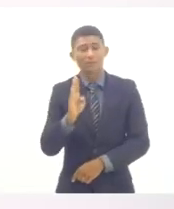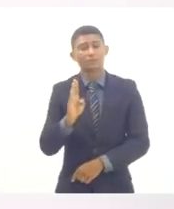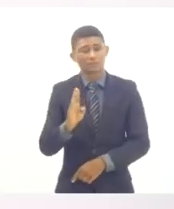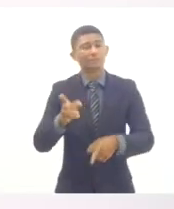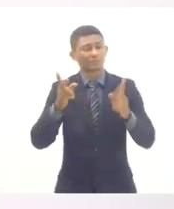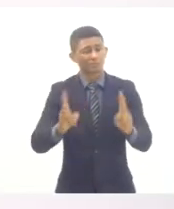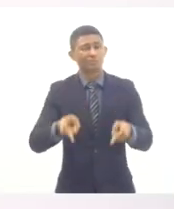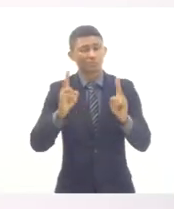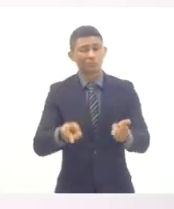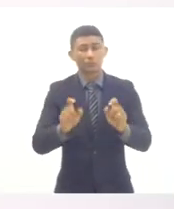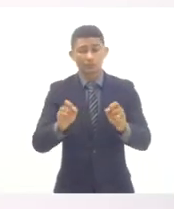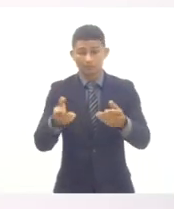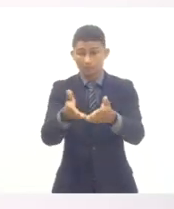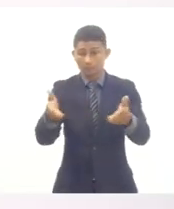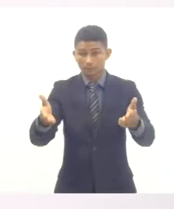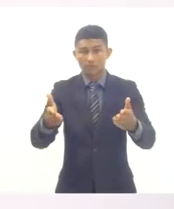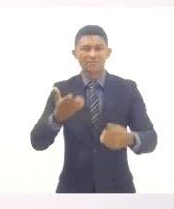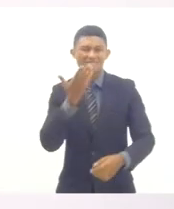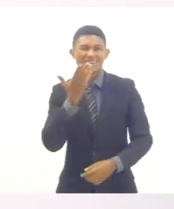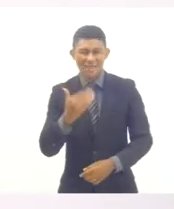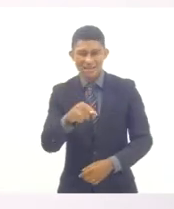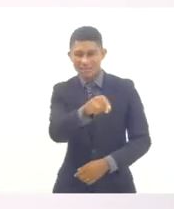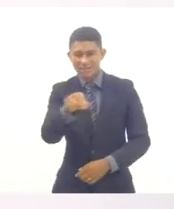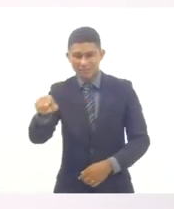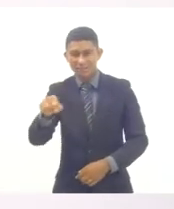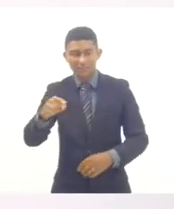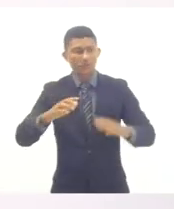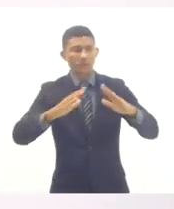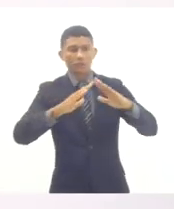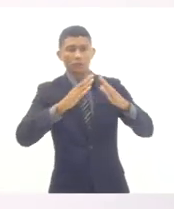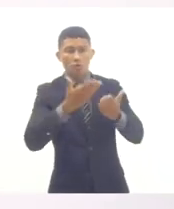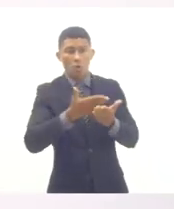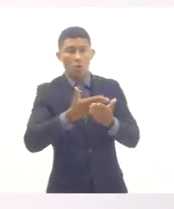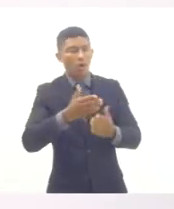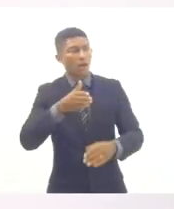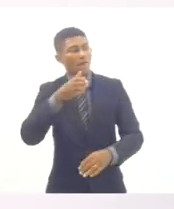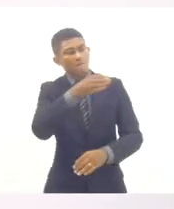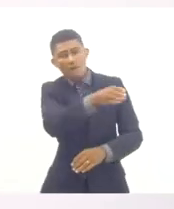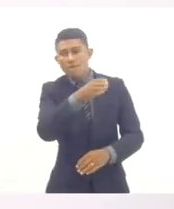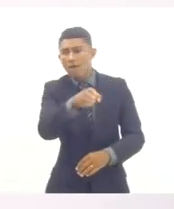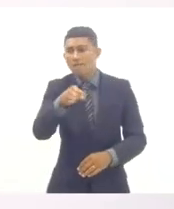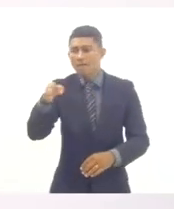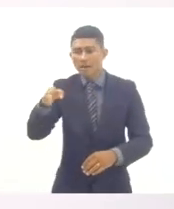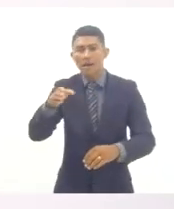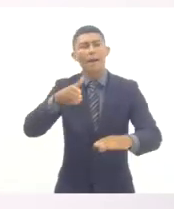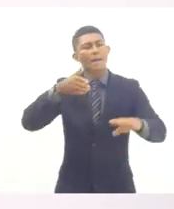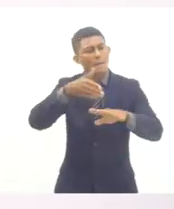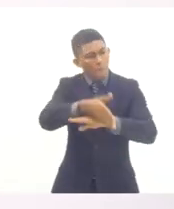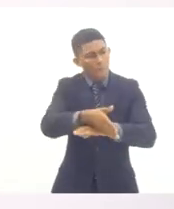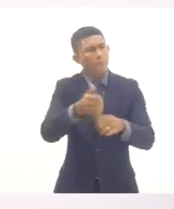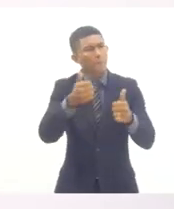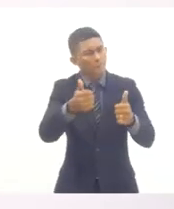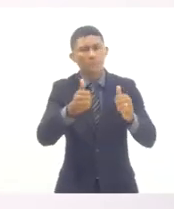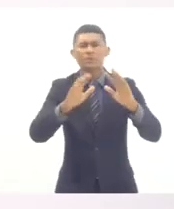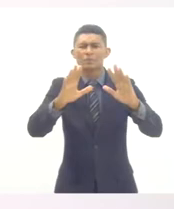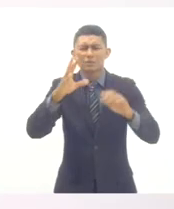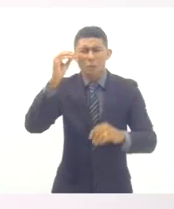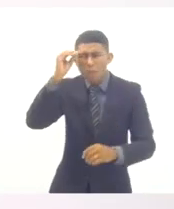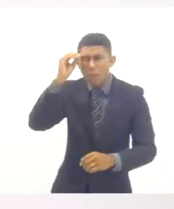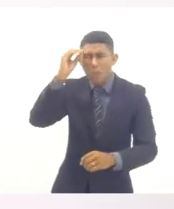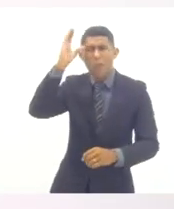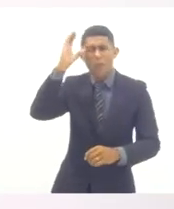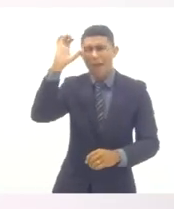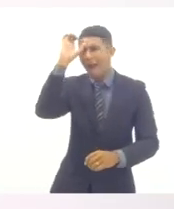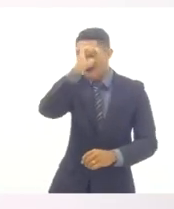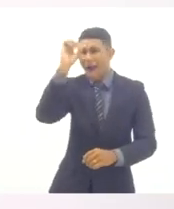crianças que acessam a escola têm conseguido acessar o conhecimento mínimo necessário para exercer sua cidadania, para conseguir